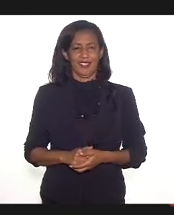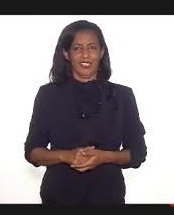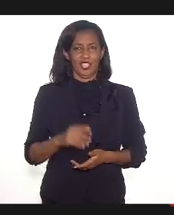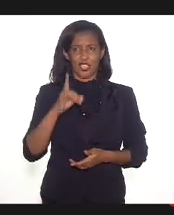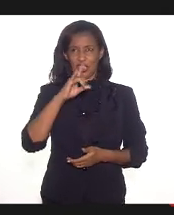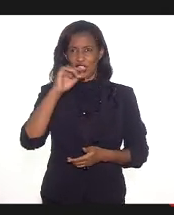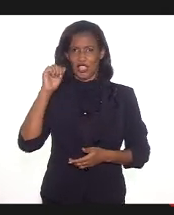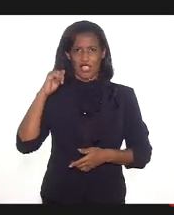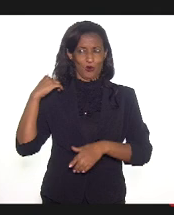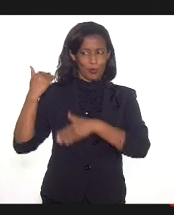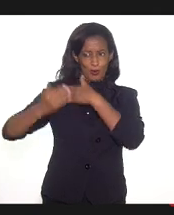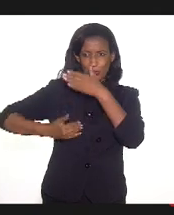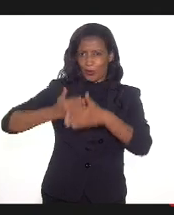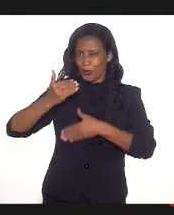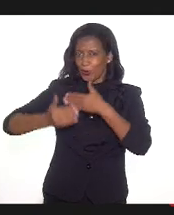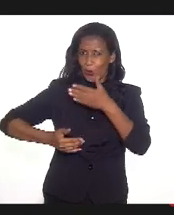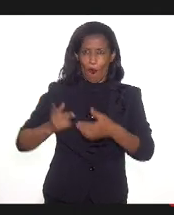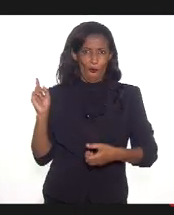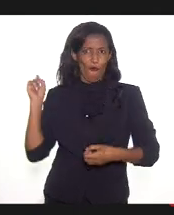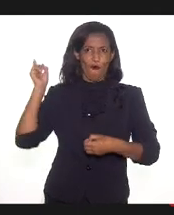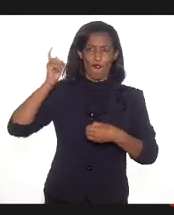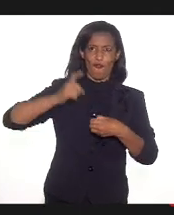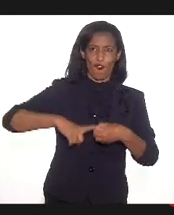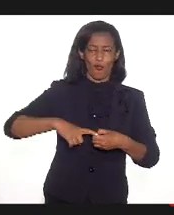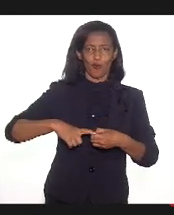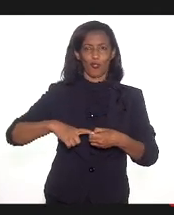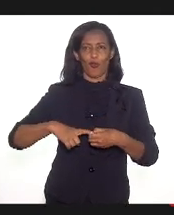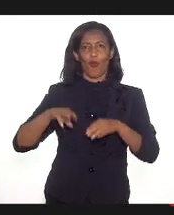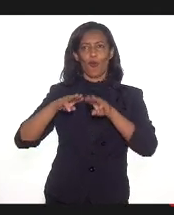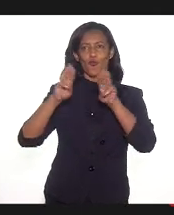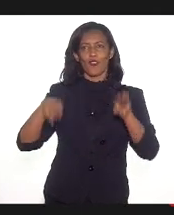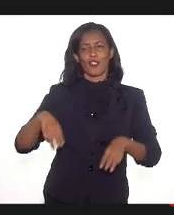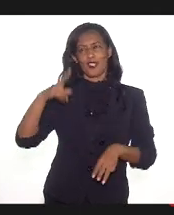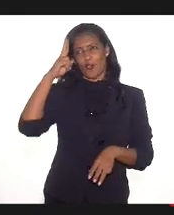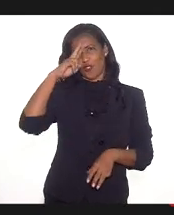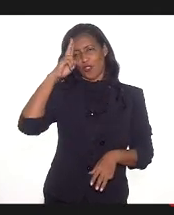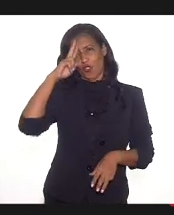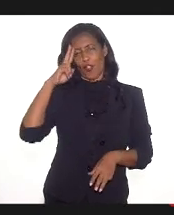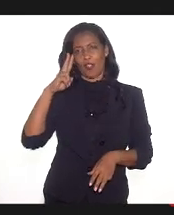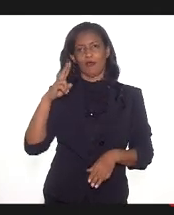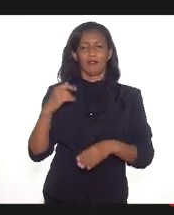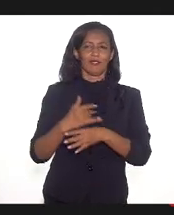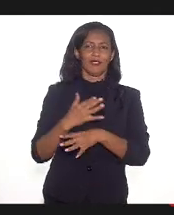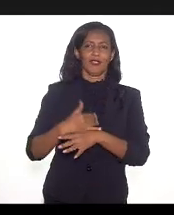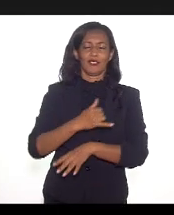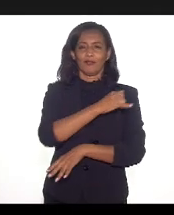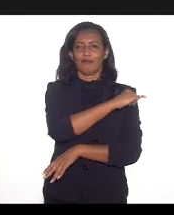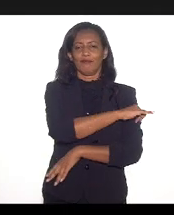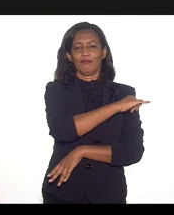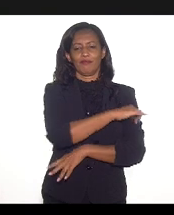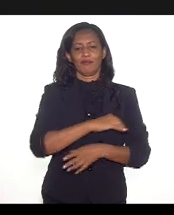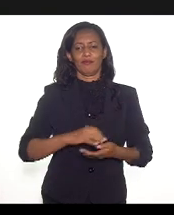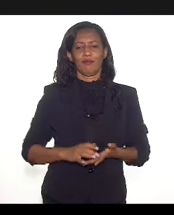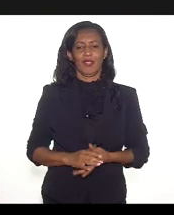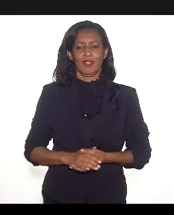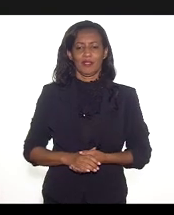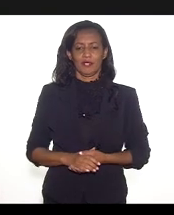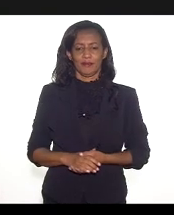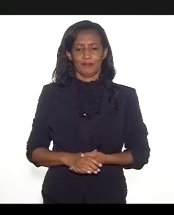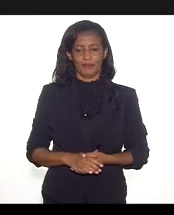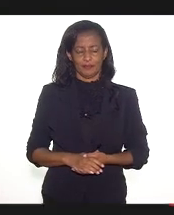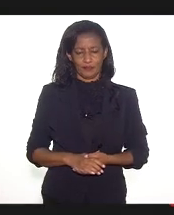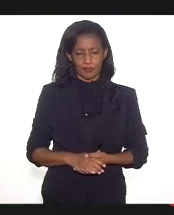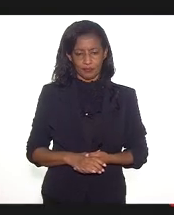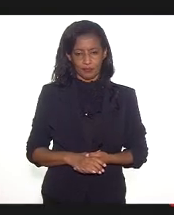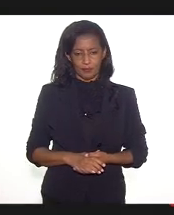dias que foi a reabertura do Museu Histórico da cidade do Rio de Janeiro. e, como bem colocou a